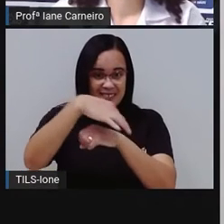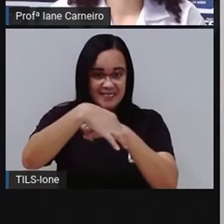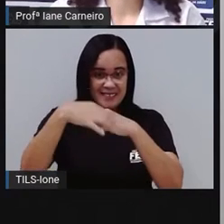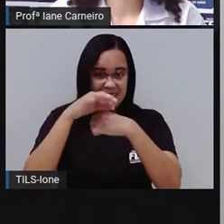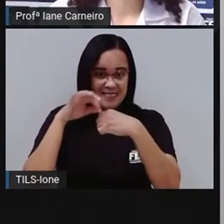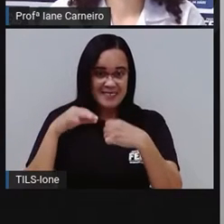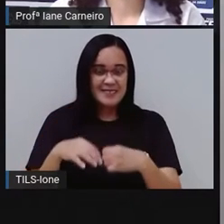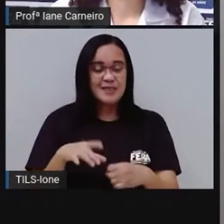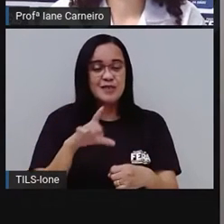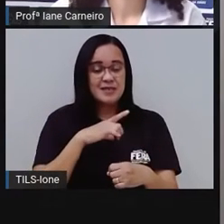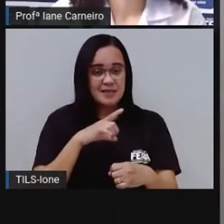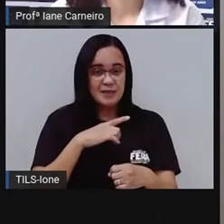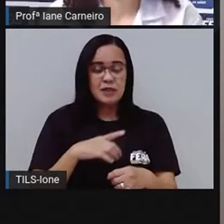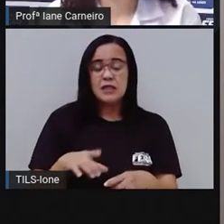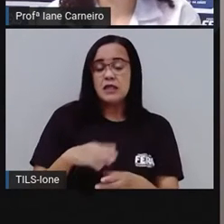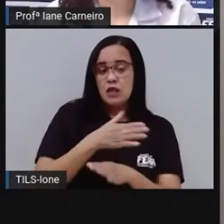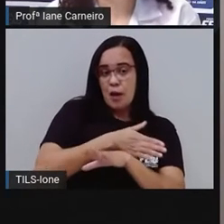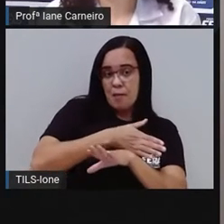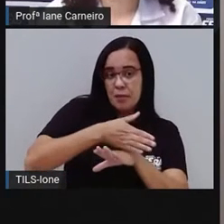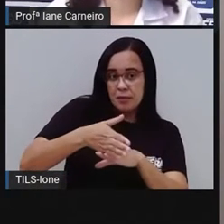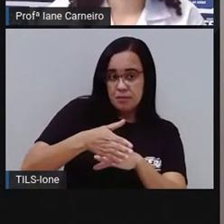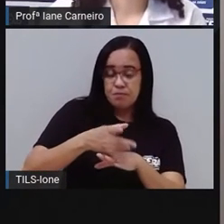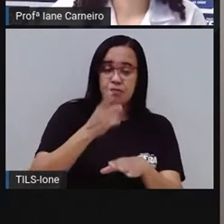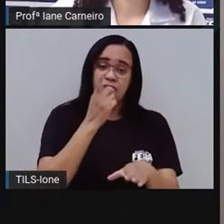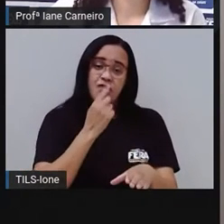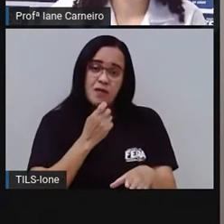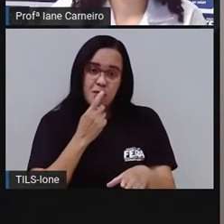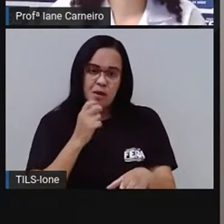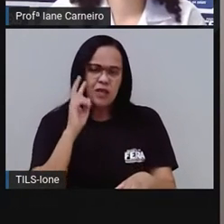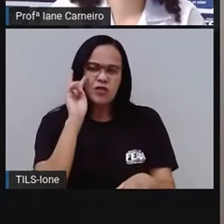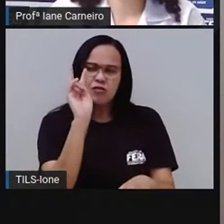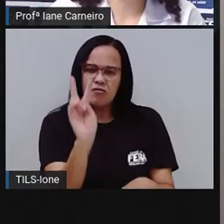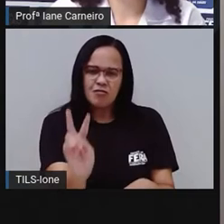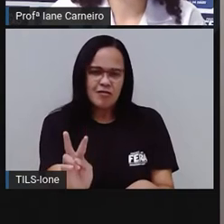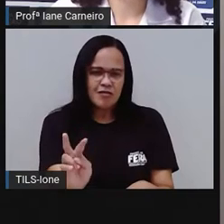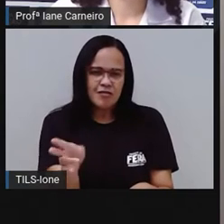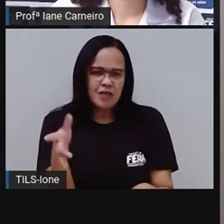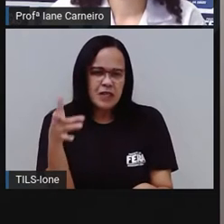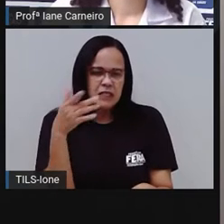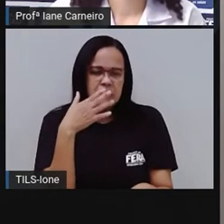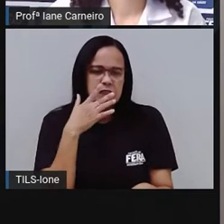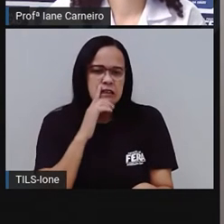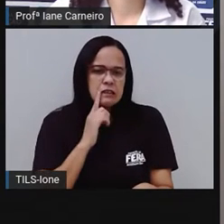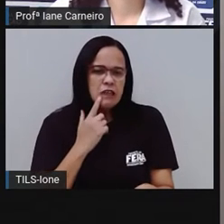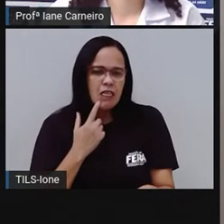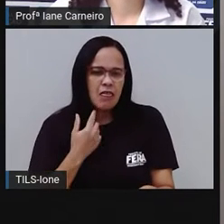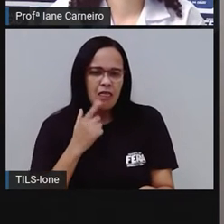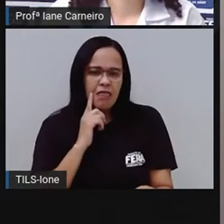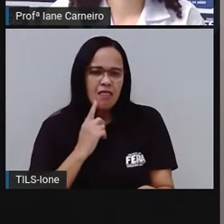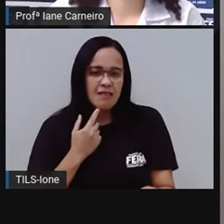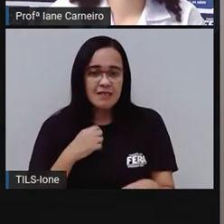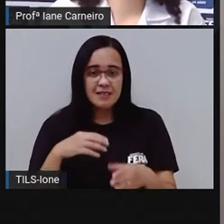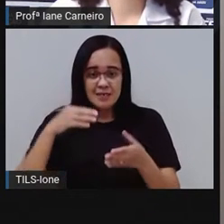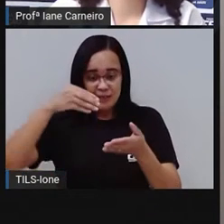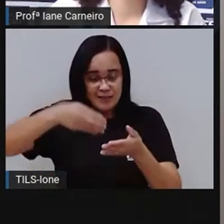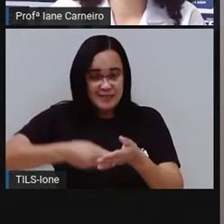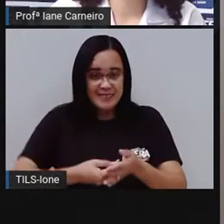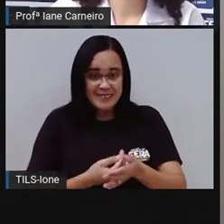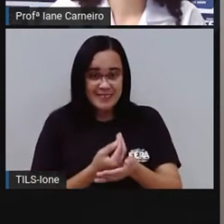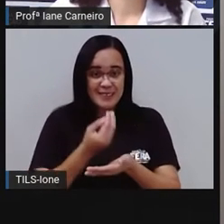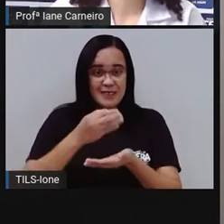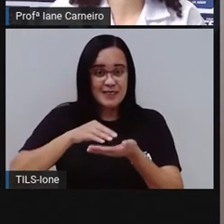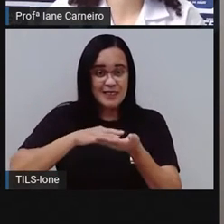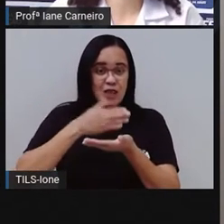Tem da branca e da vermelha. Só de ver, a gente baba. Da sua polpa faz-se um